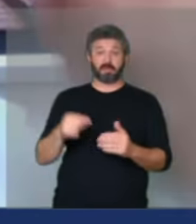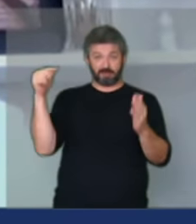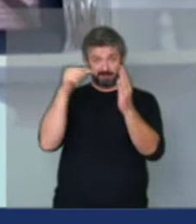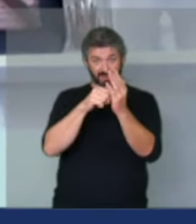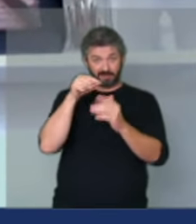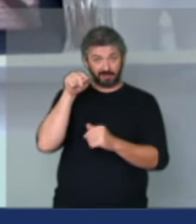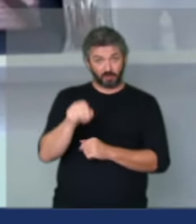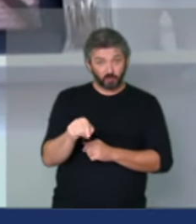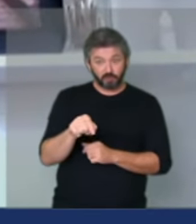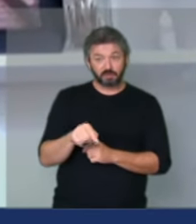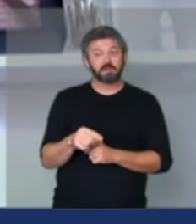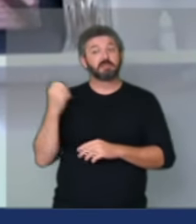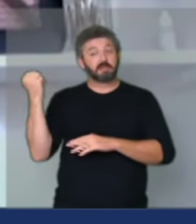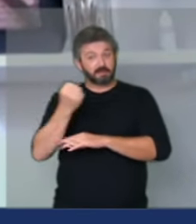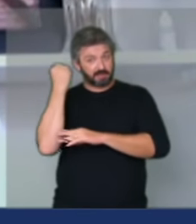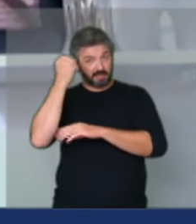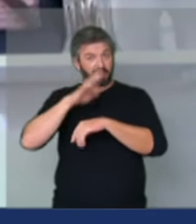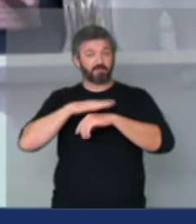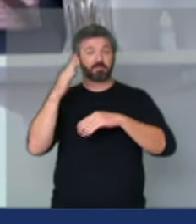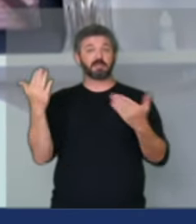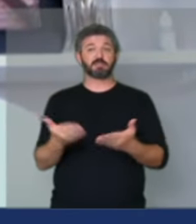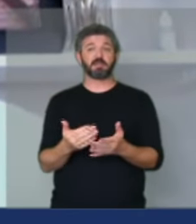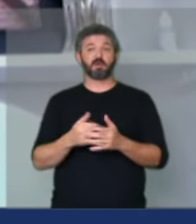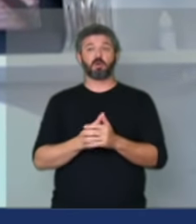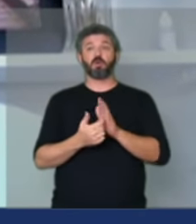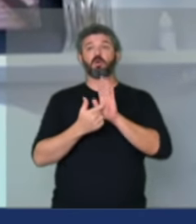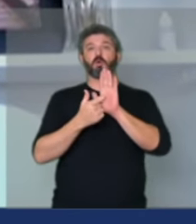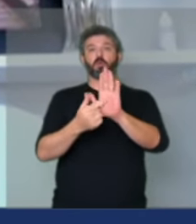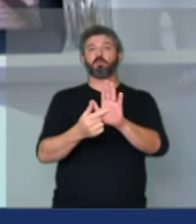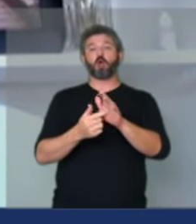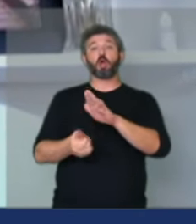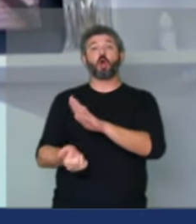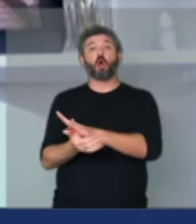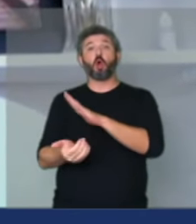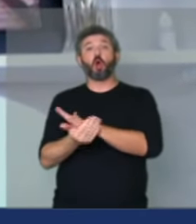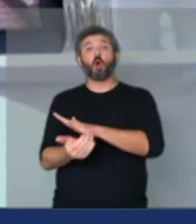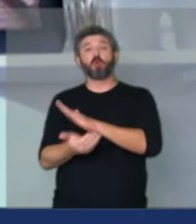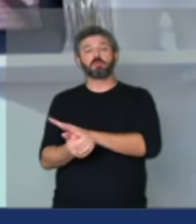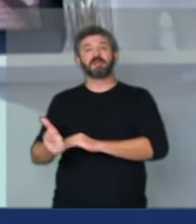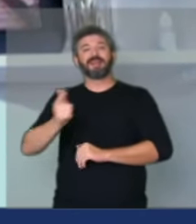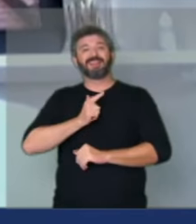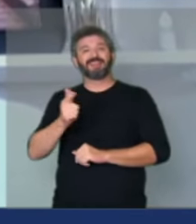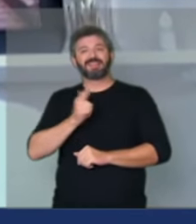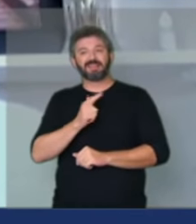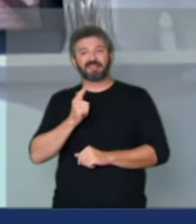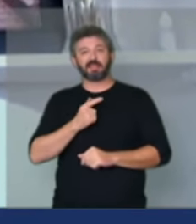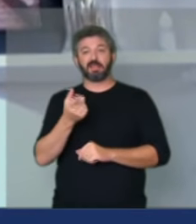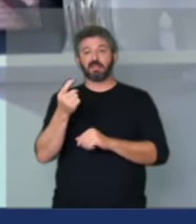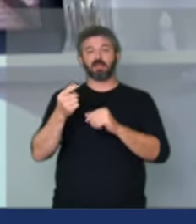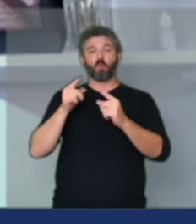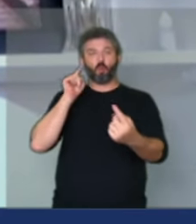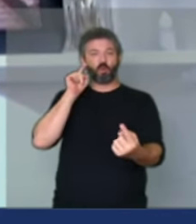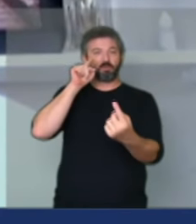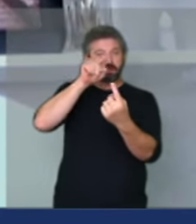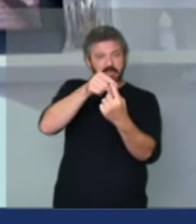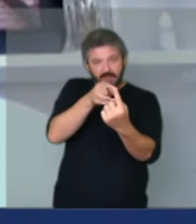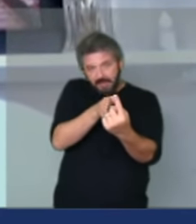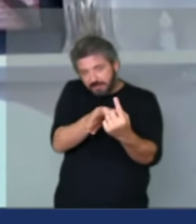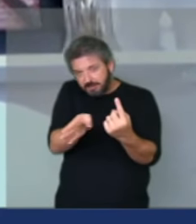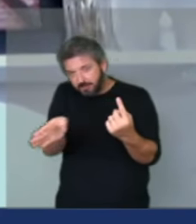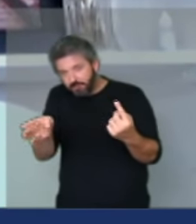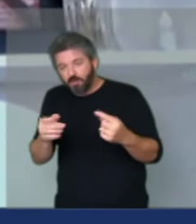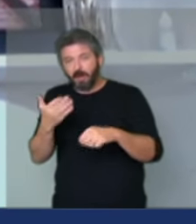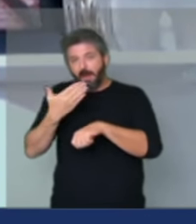só agrava a situação mostra a corrupção o desvio de finalidade a